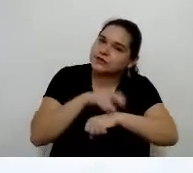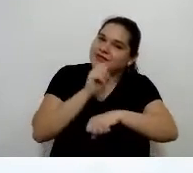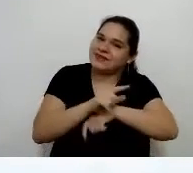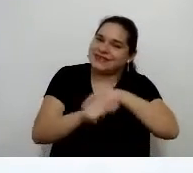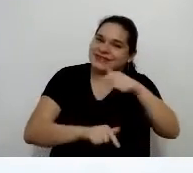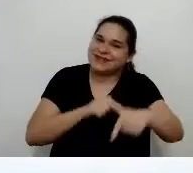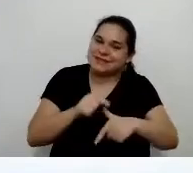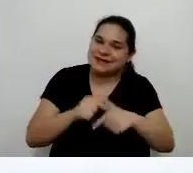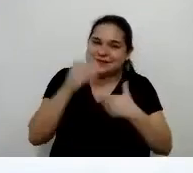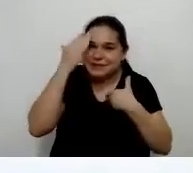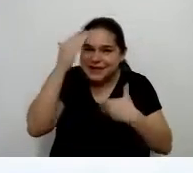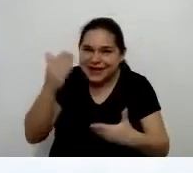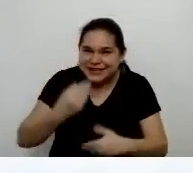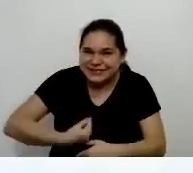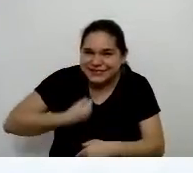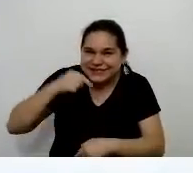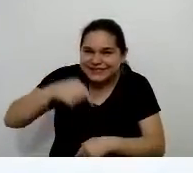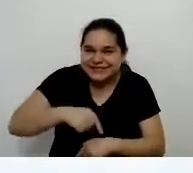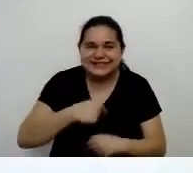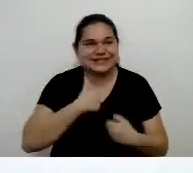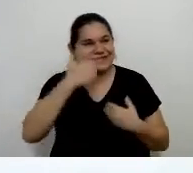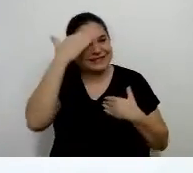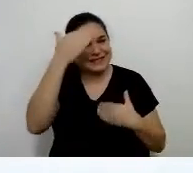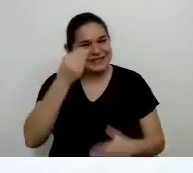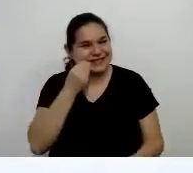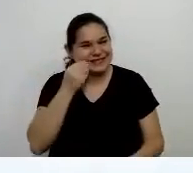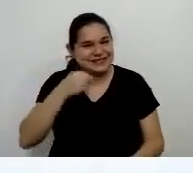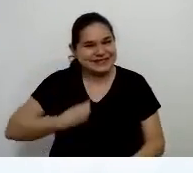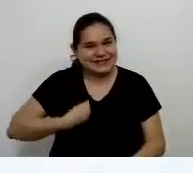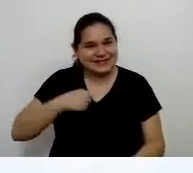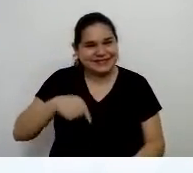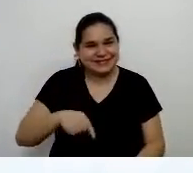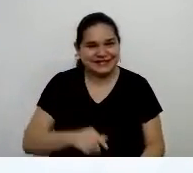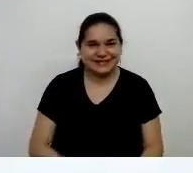Muito obrigada, Jamil. Muito obrigada. Eu quero agradecer a sua habilidade. Até mais.